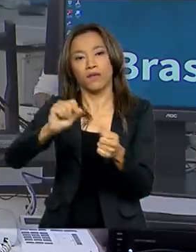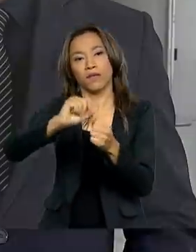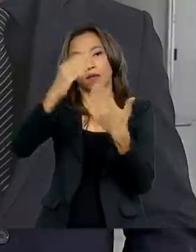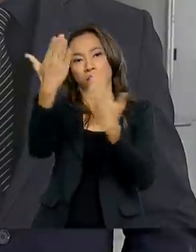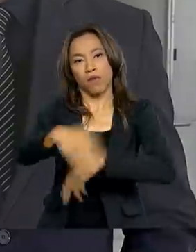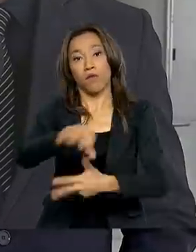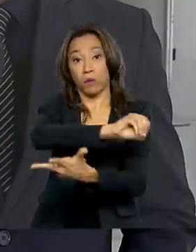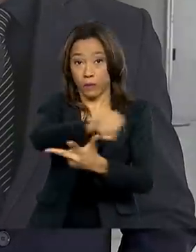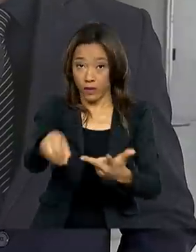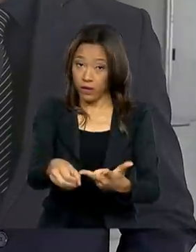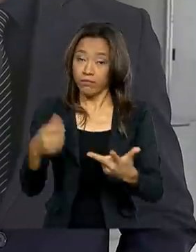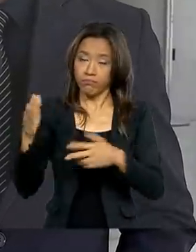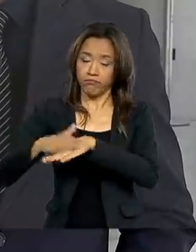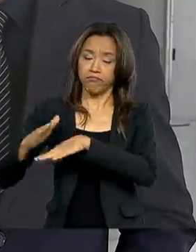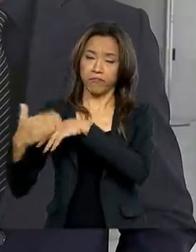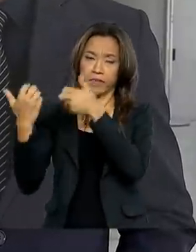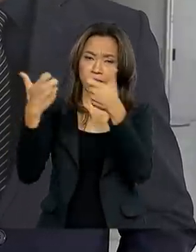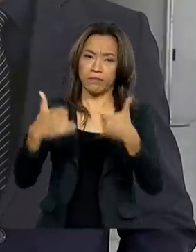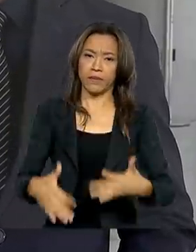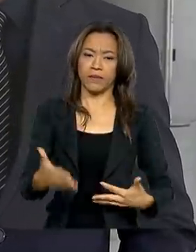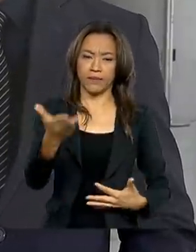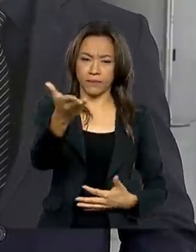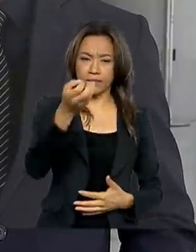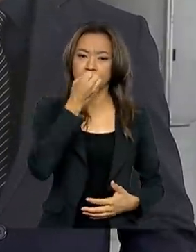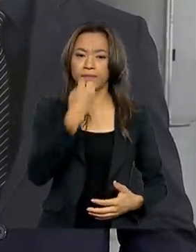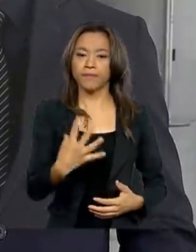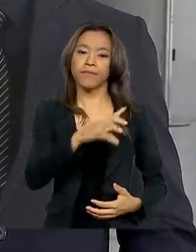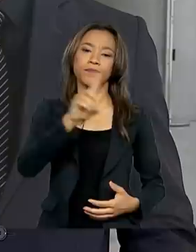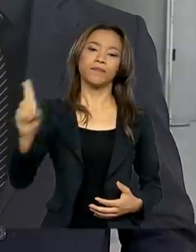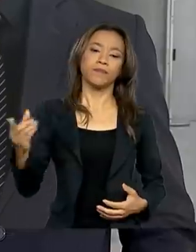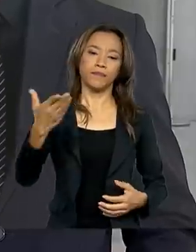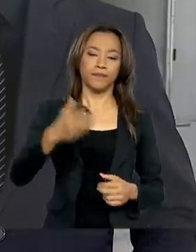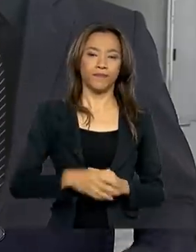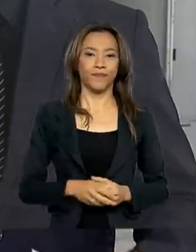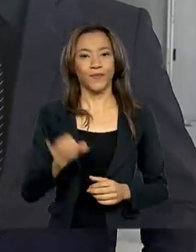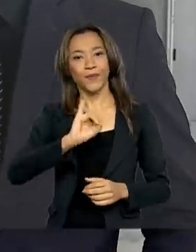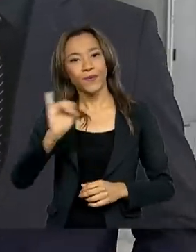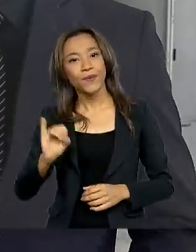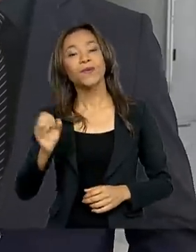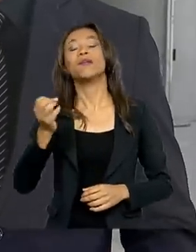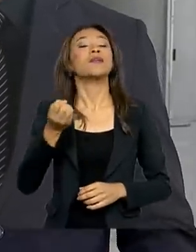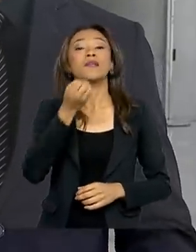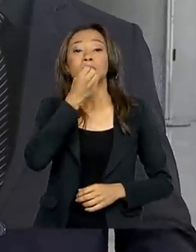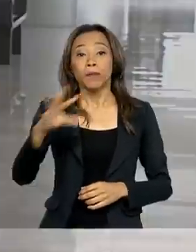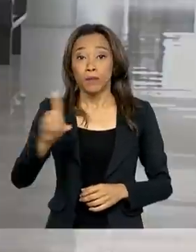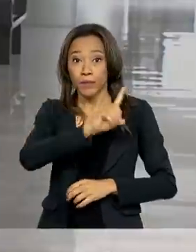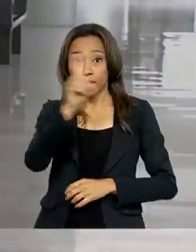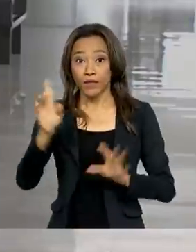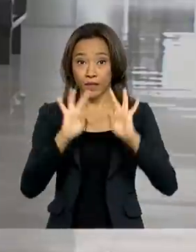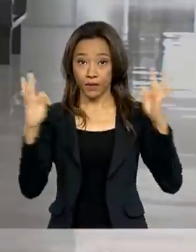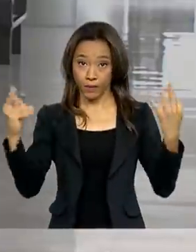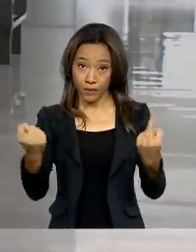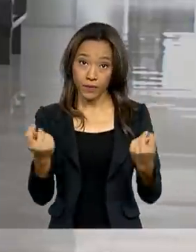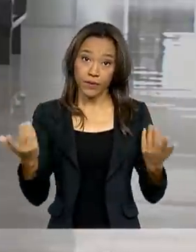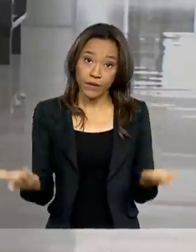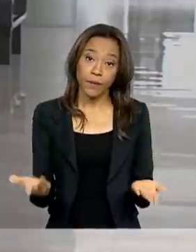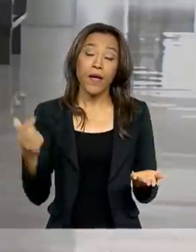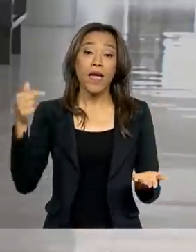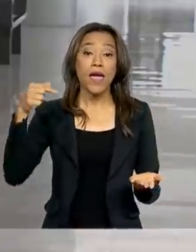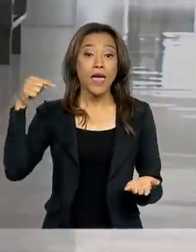repórter Glauco de Queiroz explica para a gente. Aí, Glauco, bom dia para você. Olá, Renata, bom dia para você, bom dia a todos. Olha, essa